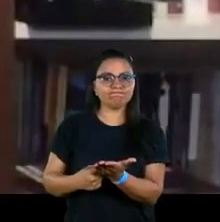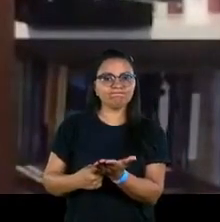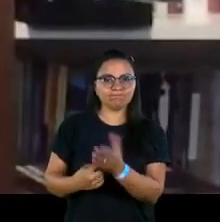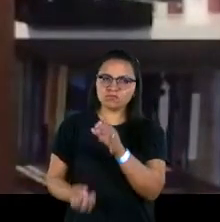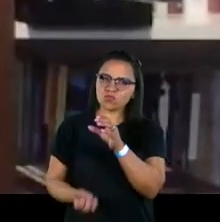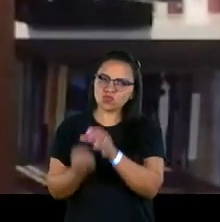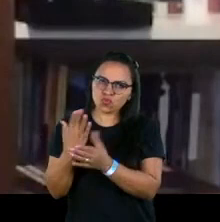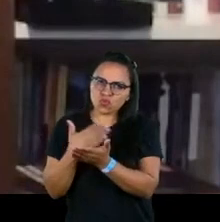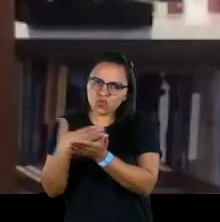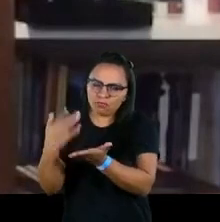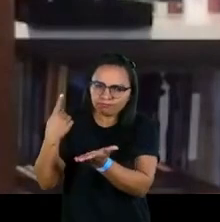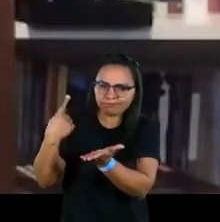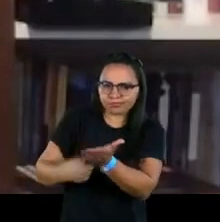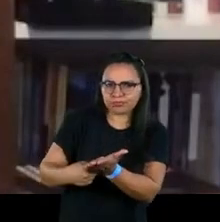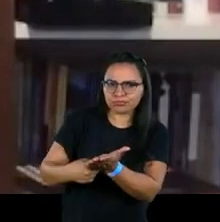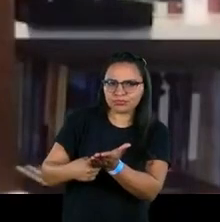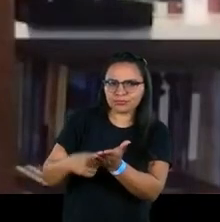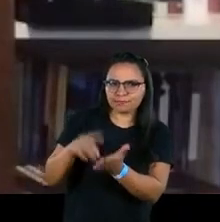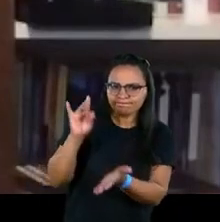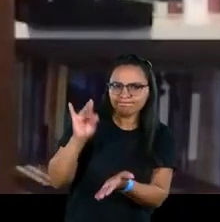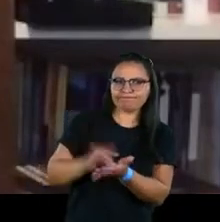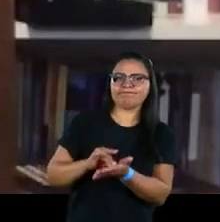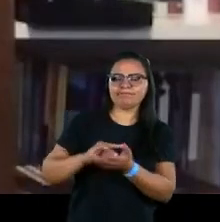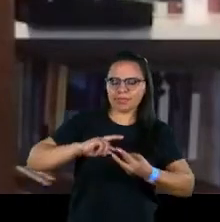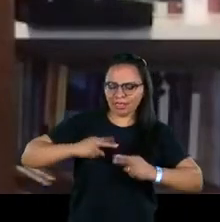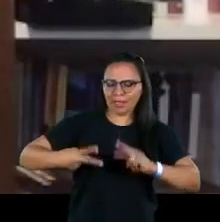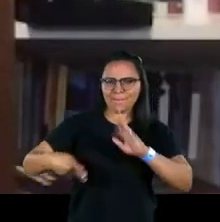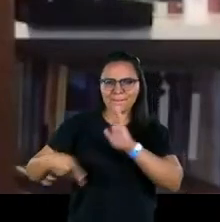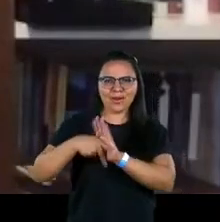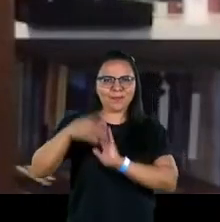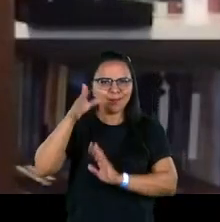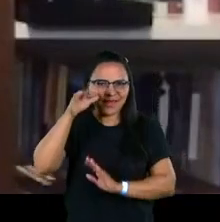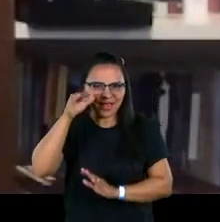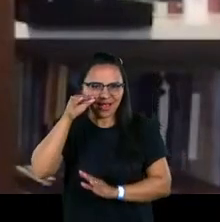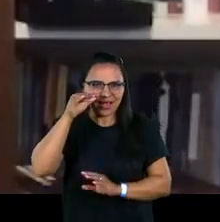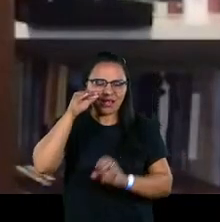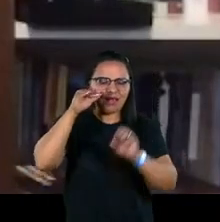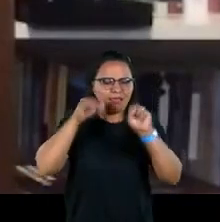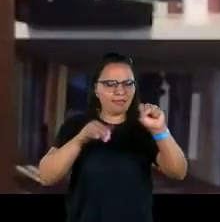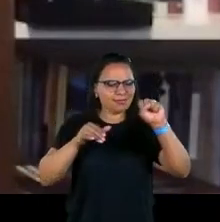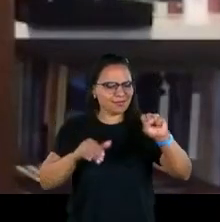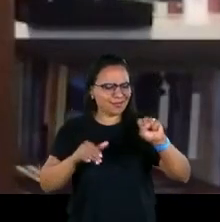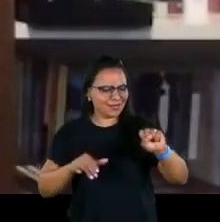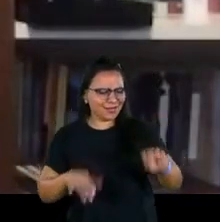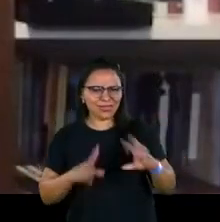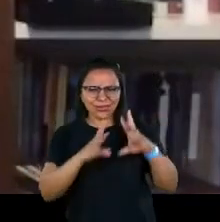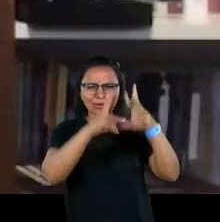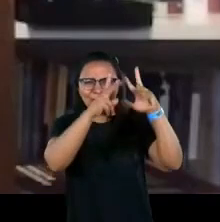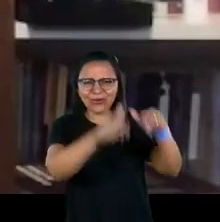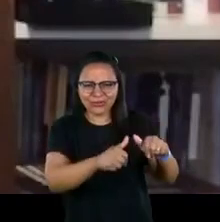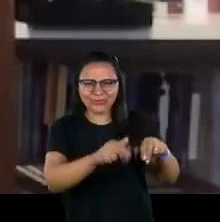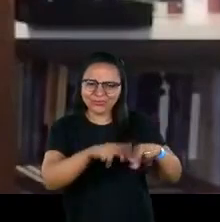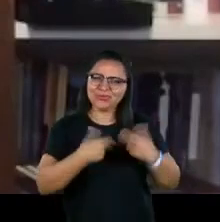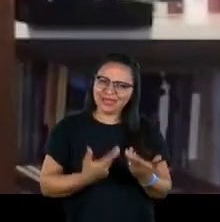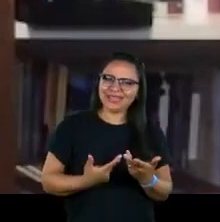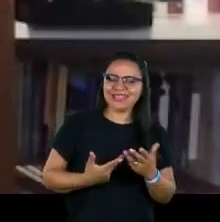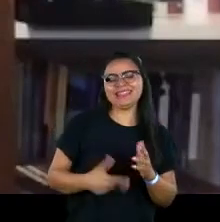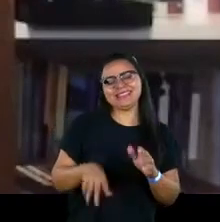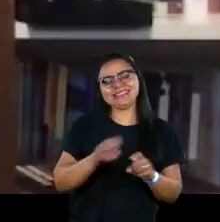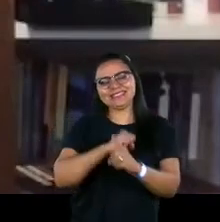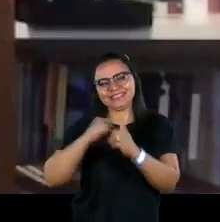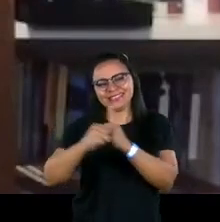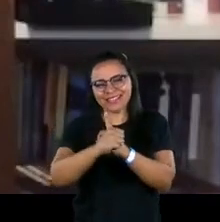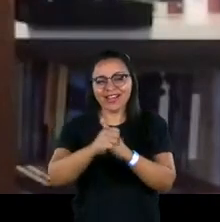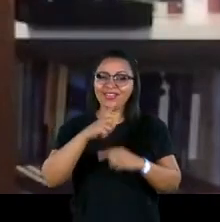original, está no seu DNA. Aliás, os S's todos, especialmente os S's de caráter